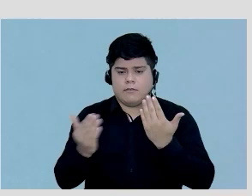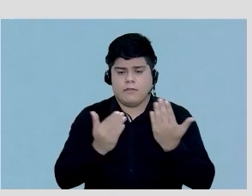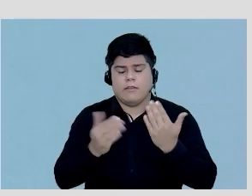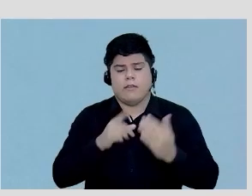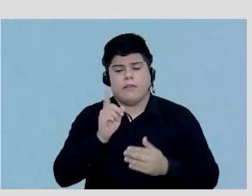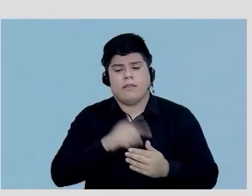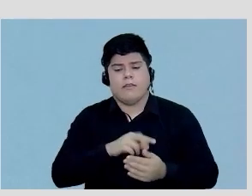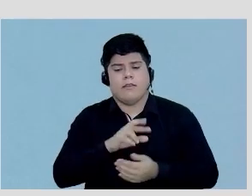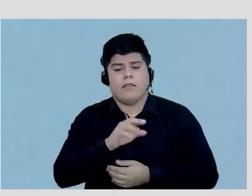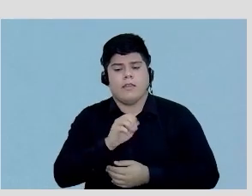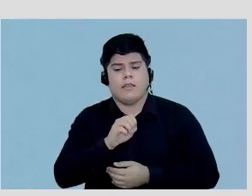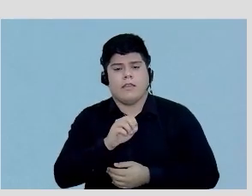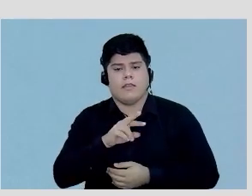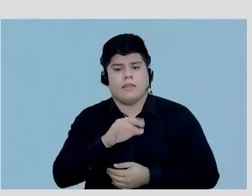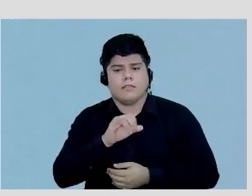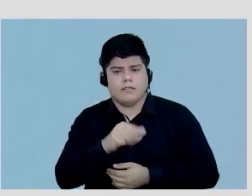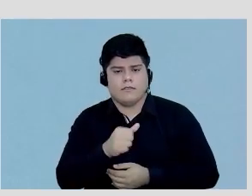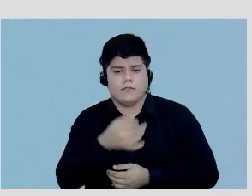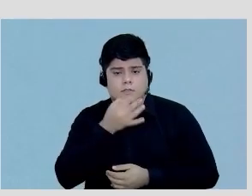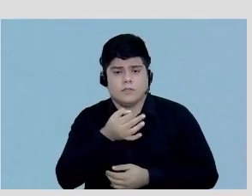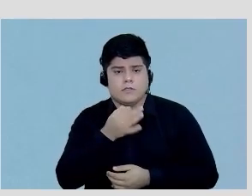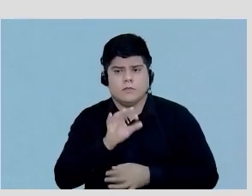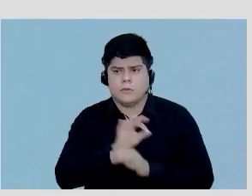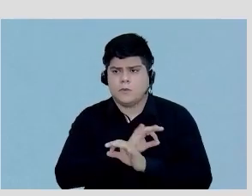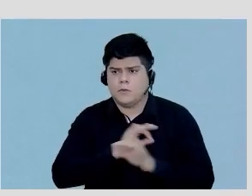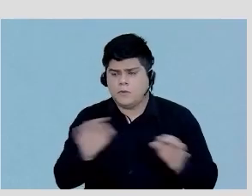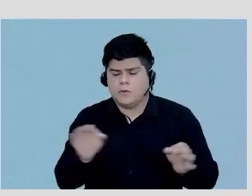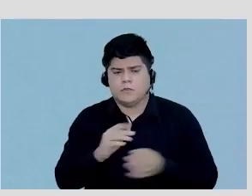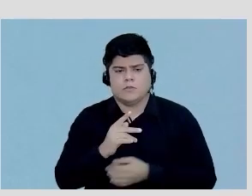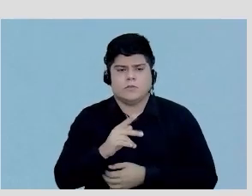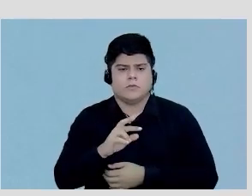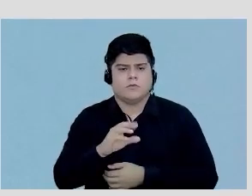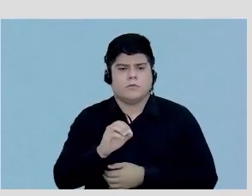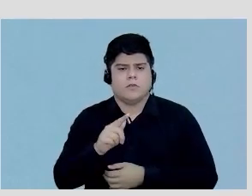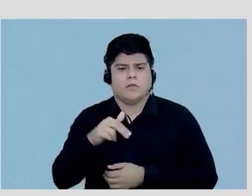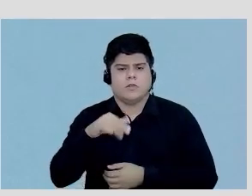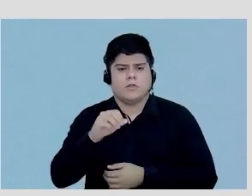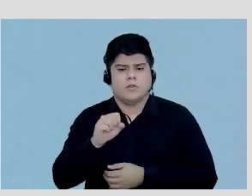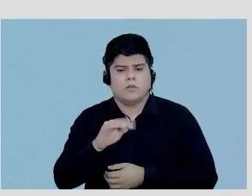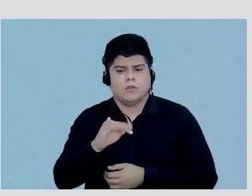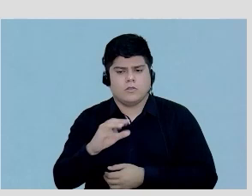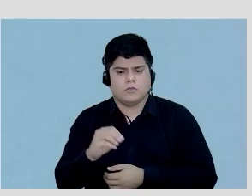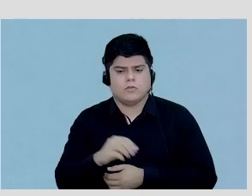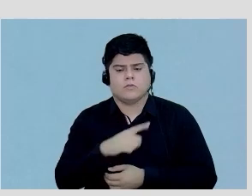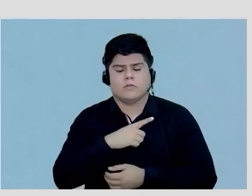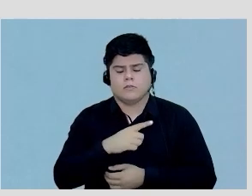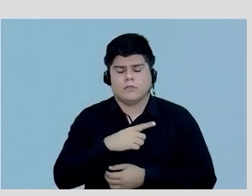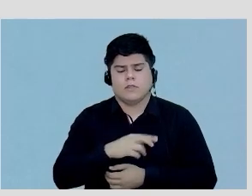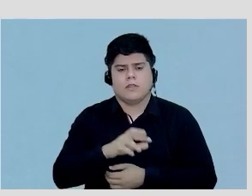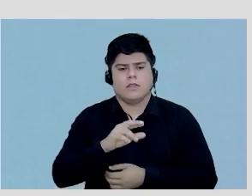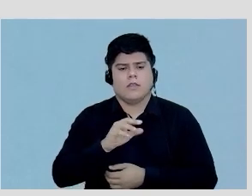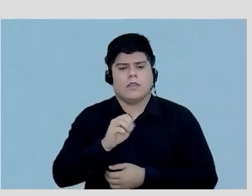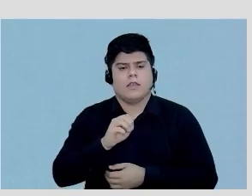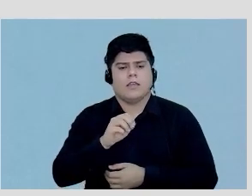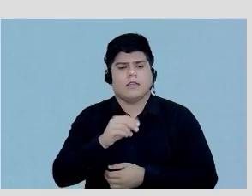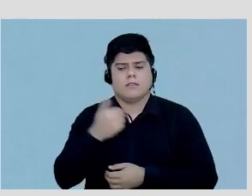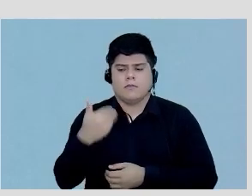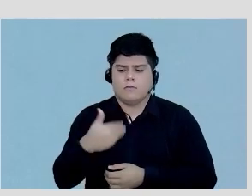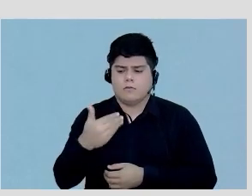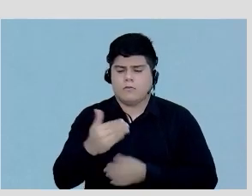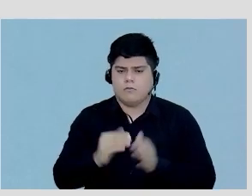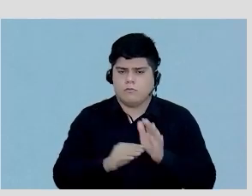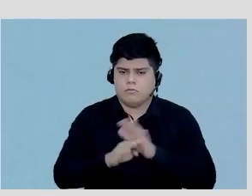fluxo e a mortalidade cardíaca sugere um excelente prognóstico para os pacientes que têm reserva de fluxo acima de 12 e um aumento progressivo da